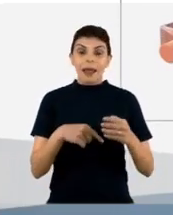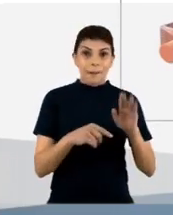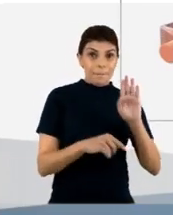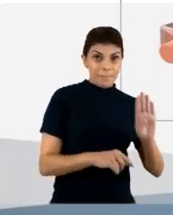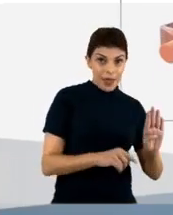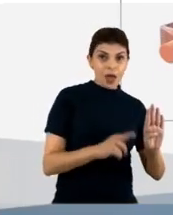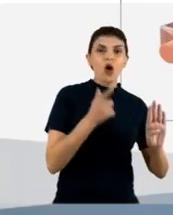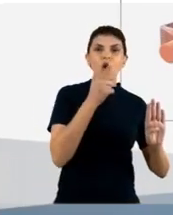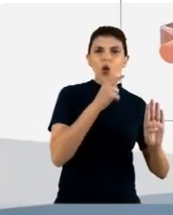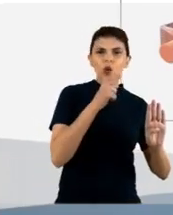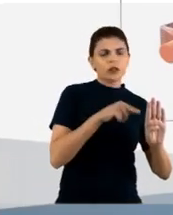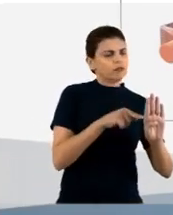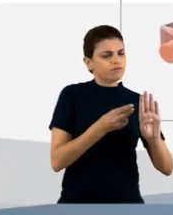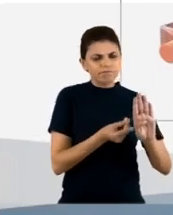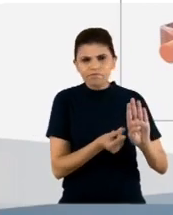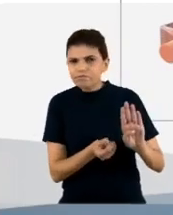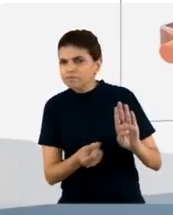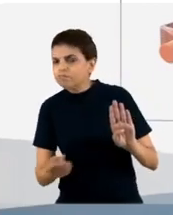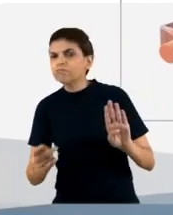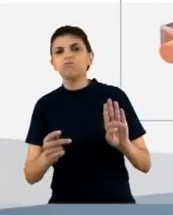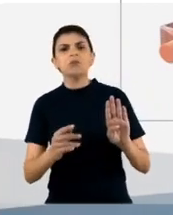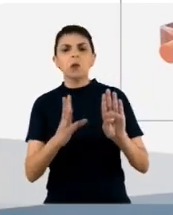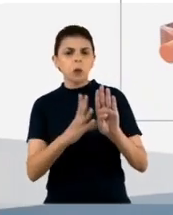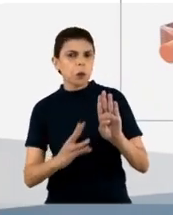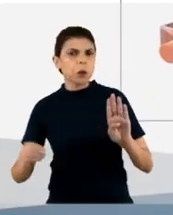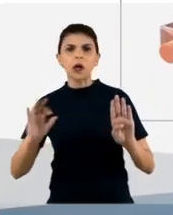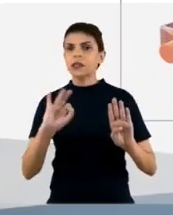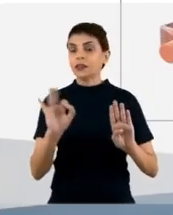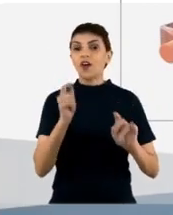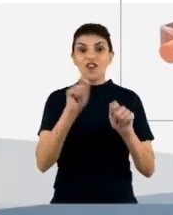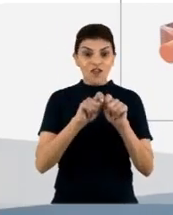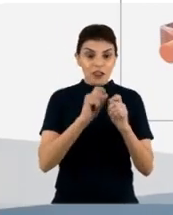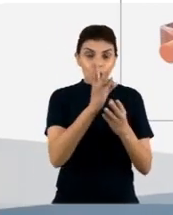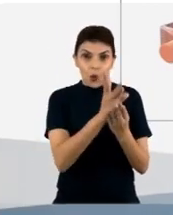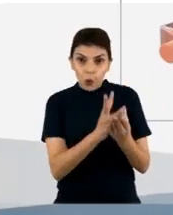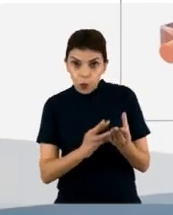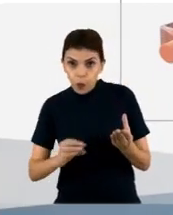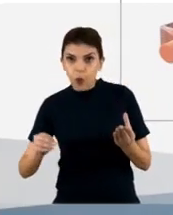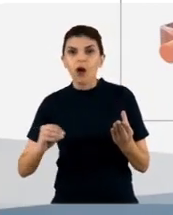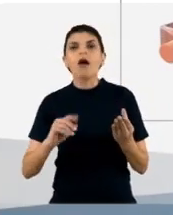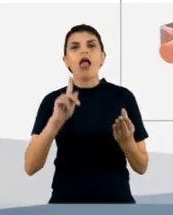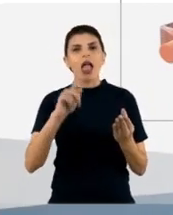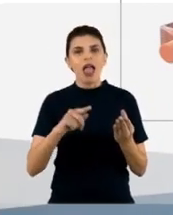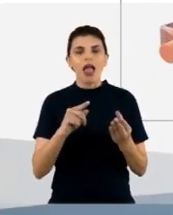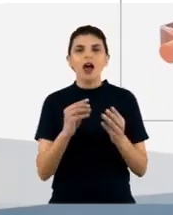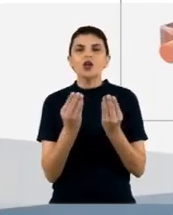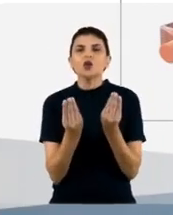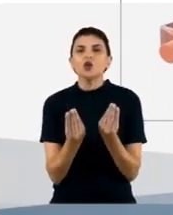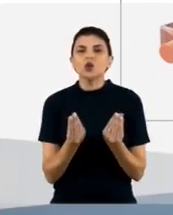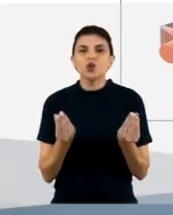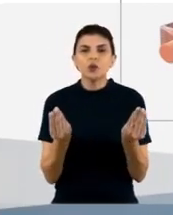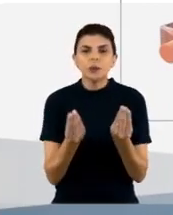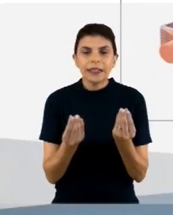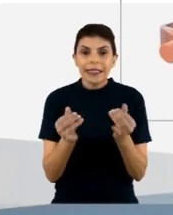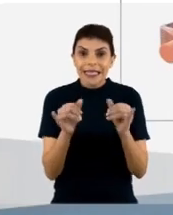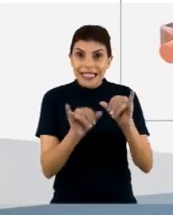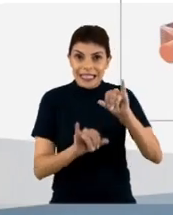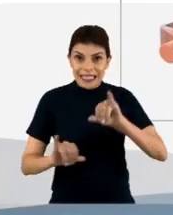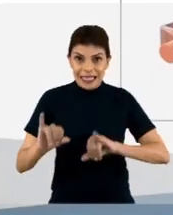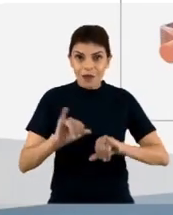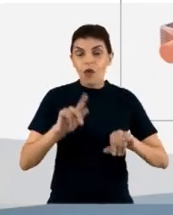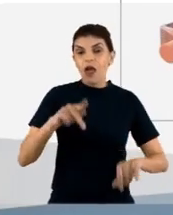as células B se tornem imortais. Quando a gente faz essa fusão através de uma substância química, que é o